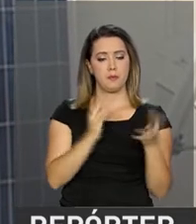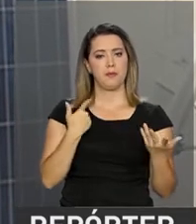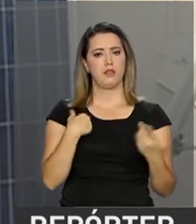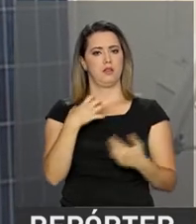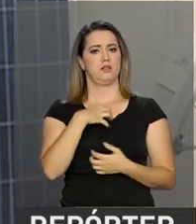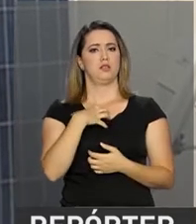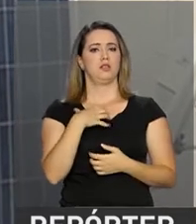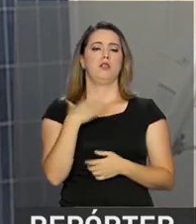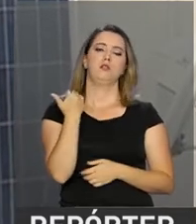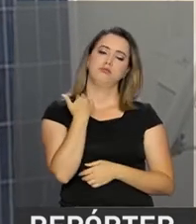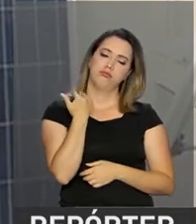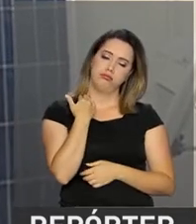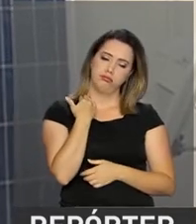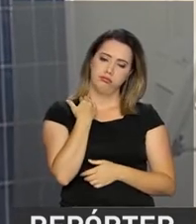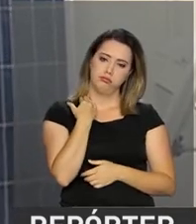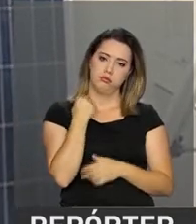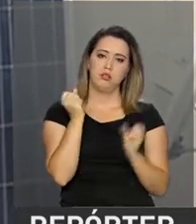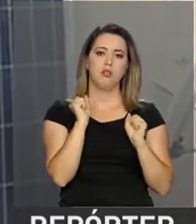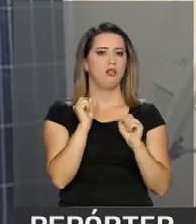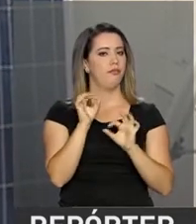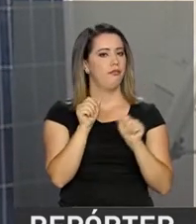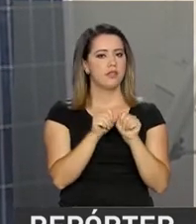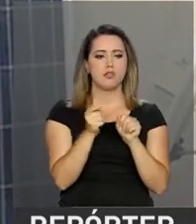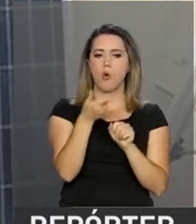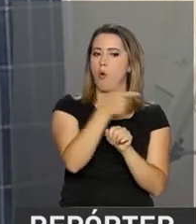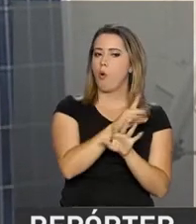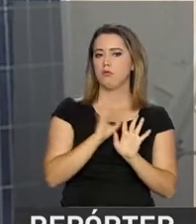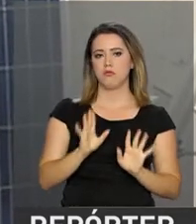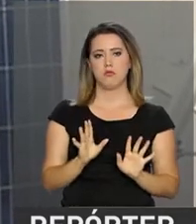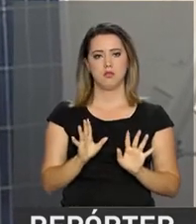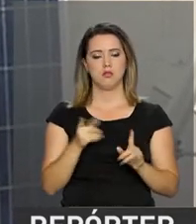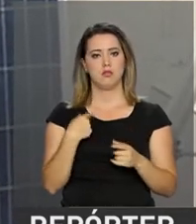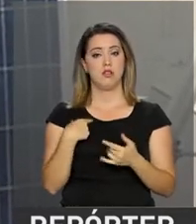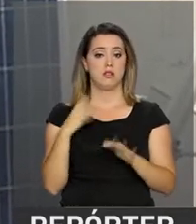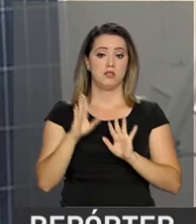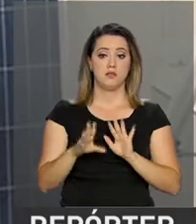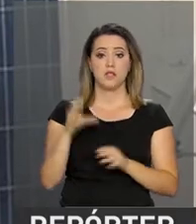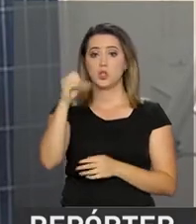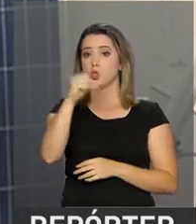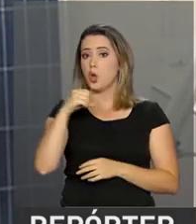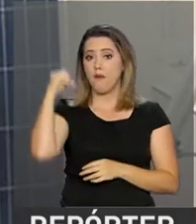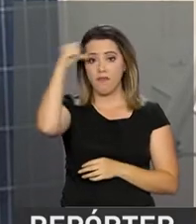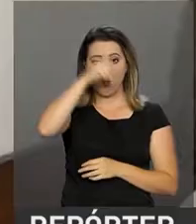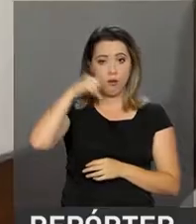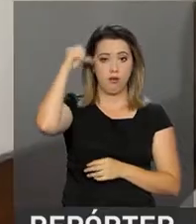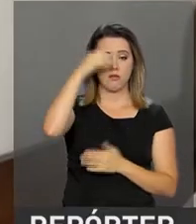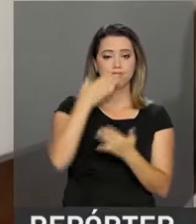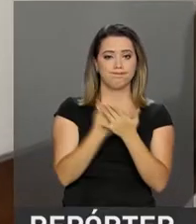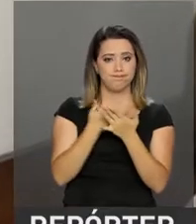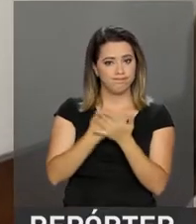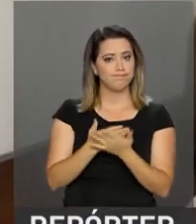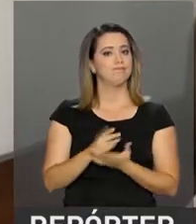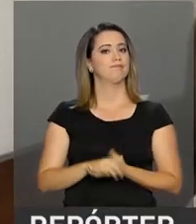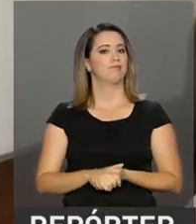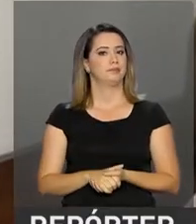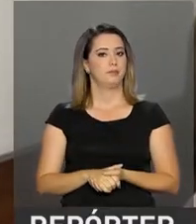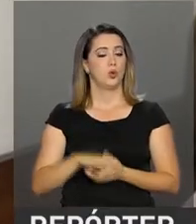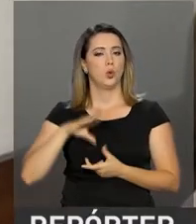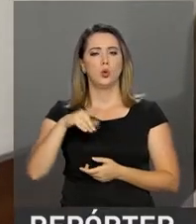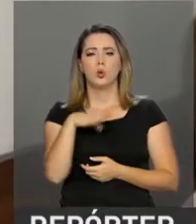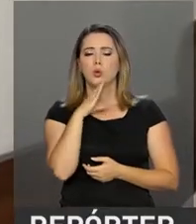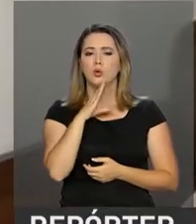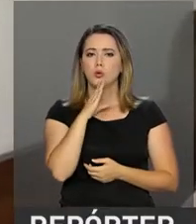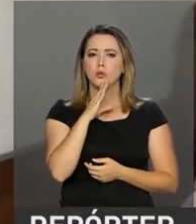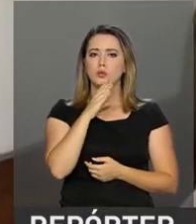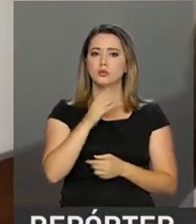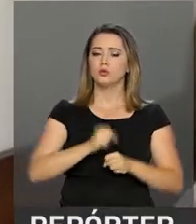eu me sentia cansada, eu fazia outras coisas e, quando eu tinha vontade, eu ficava nove horas estudando direto. Todo o conhecimento e a dedicação